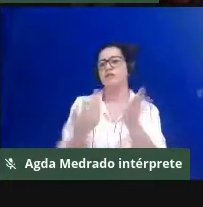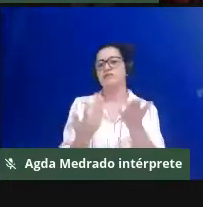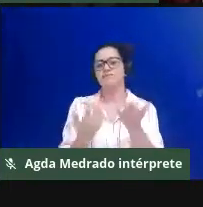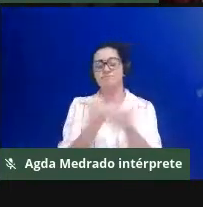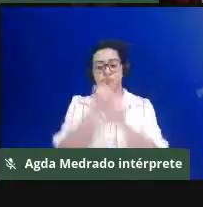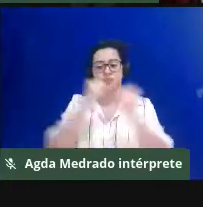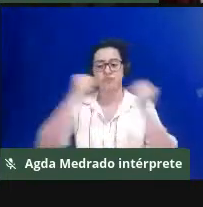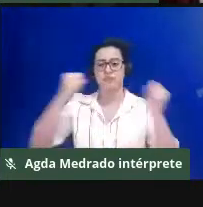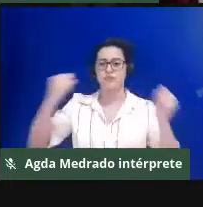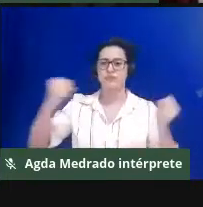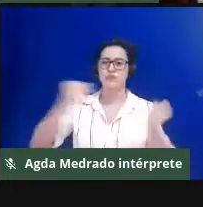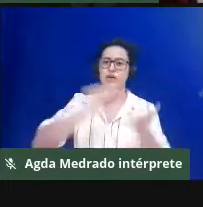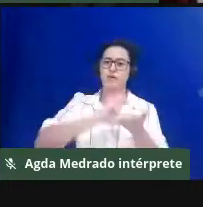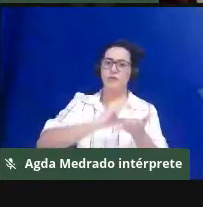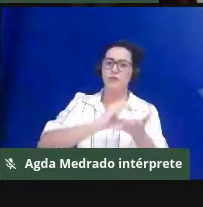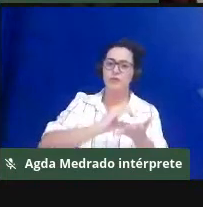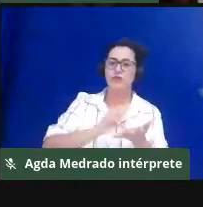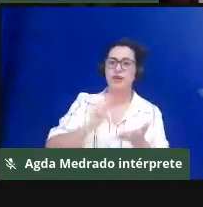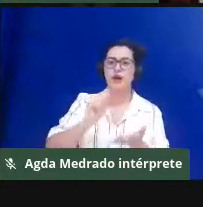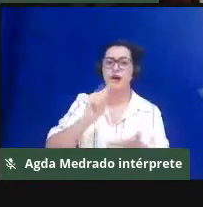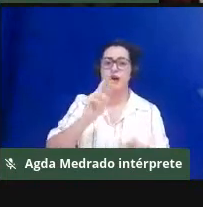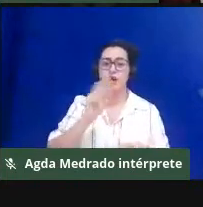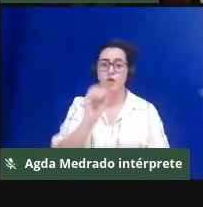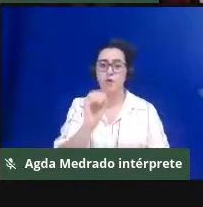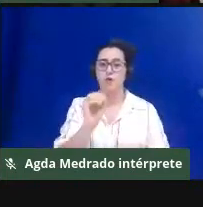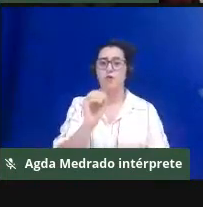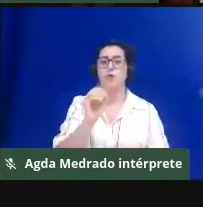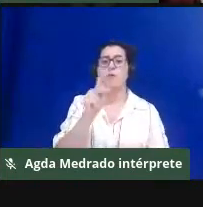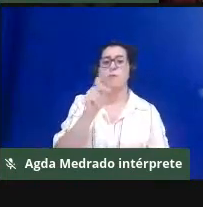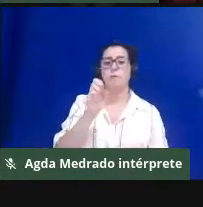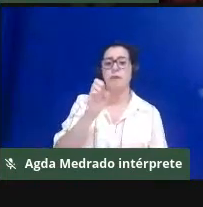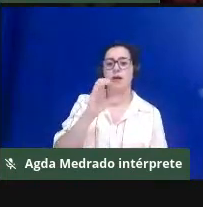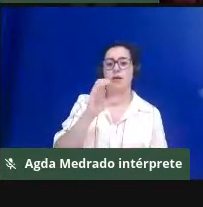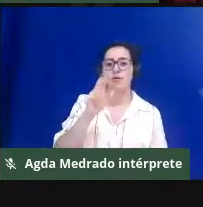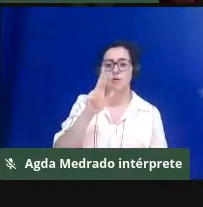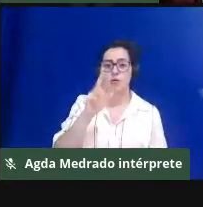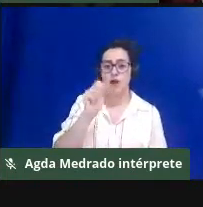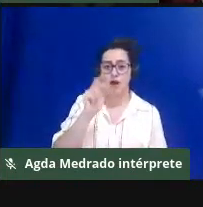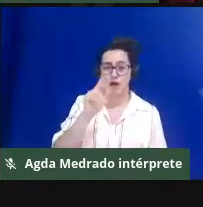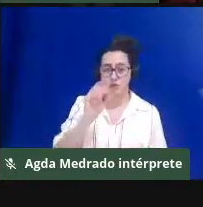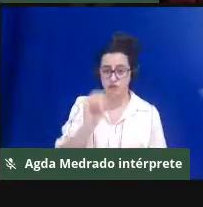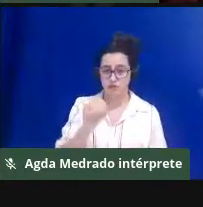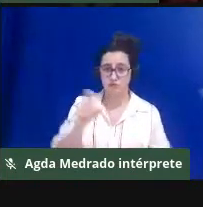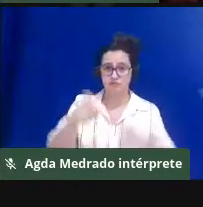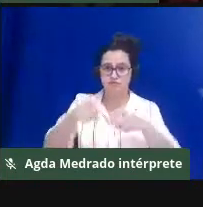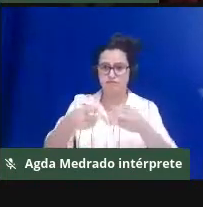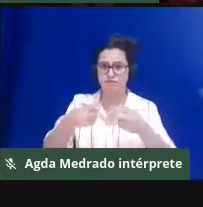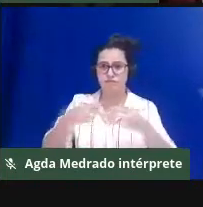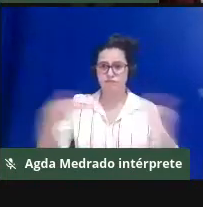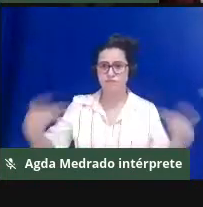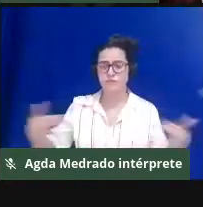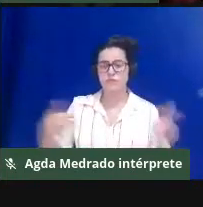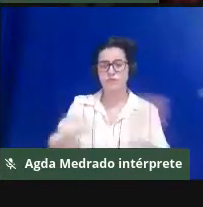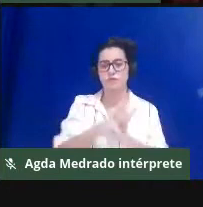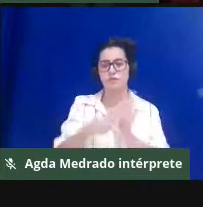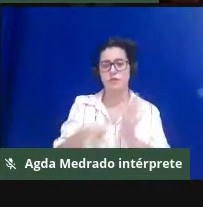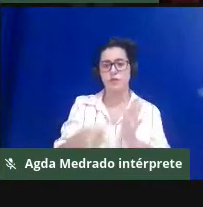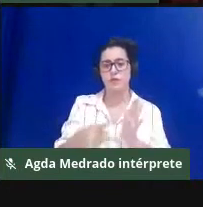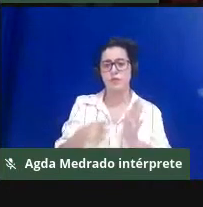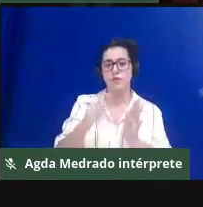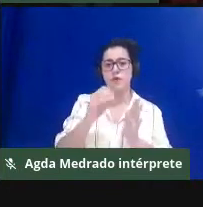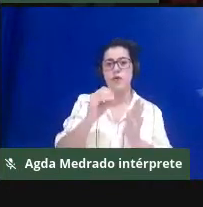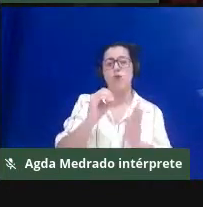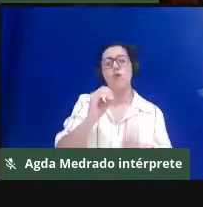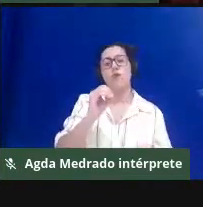projetos agropecuários, sobretudo na região oeste do Estado da Bahia, devastando toda a área do Cerrado, expulsando